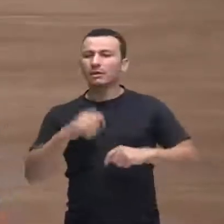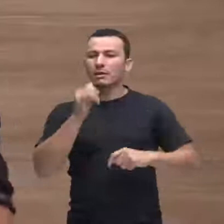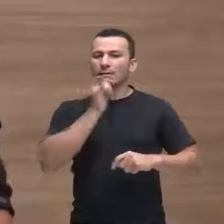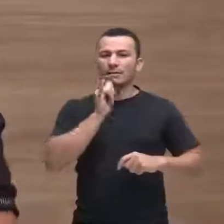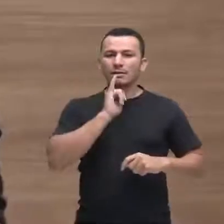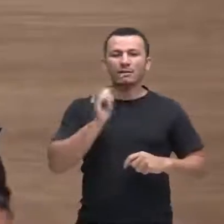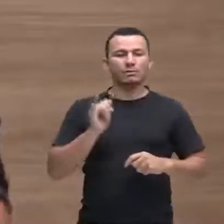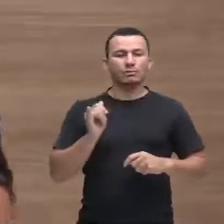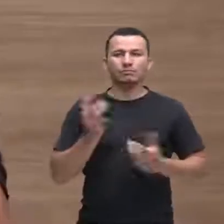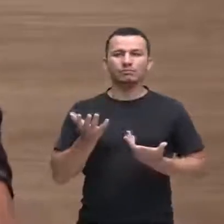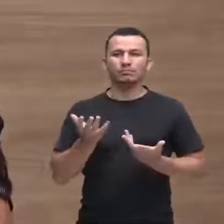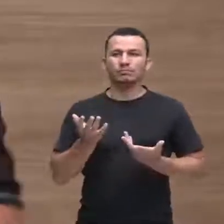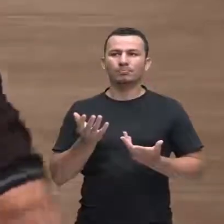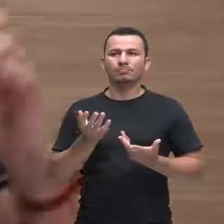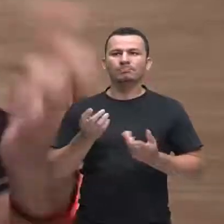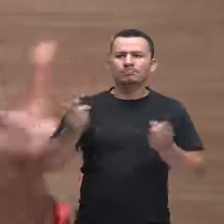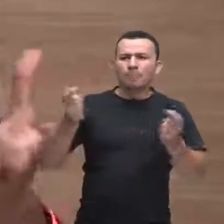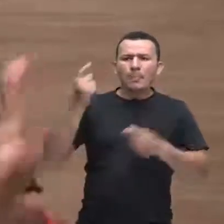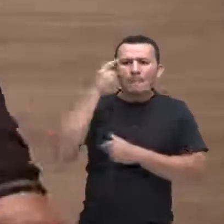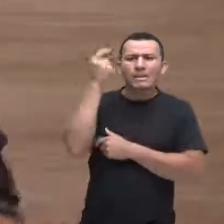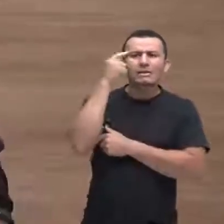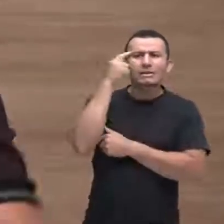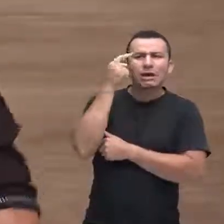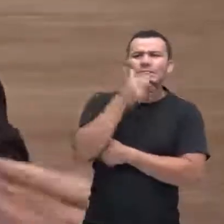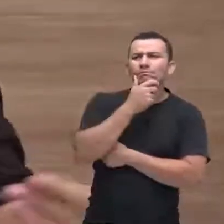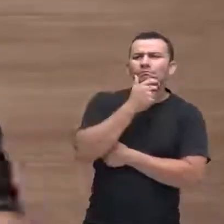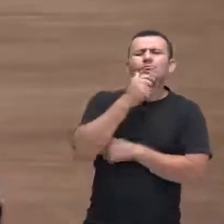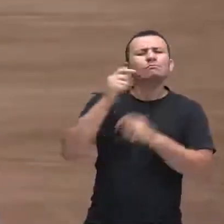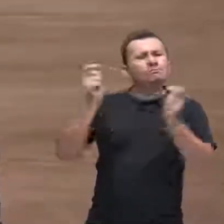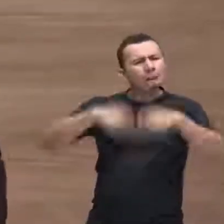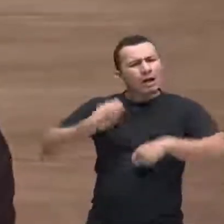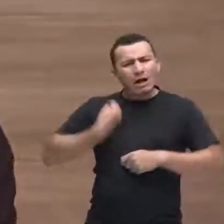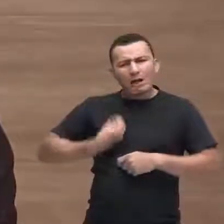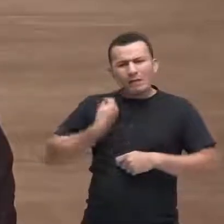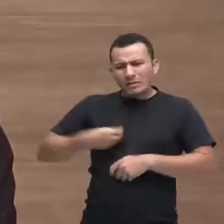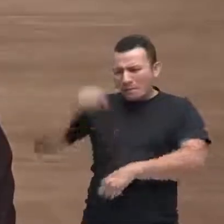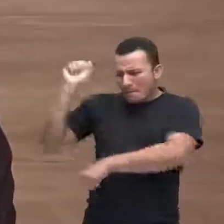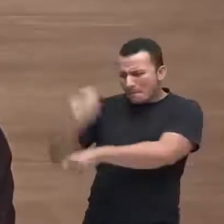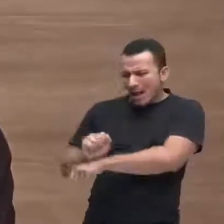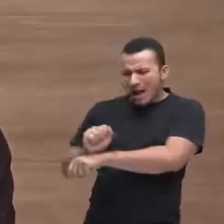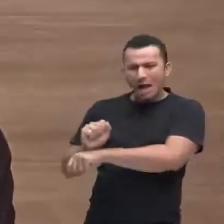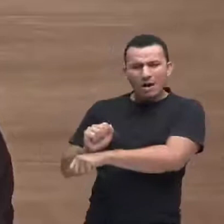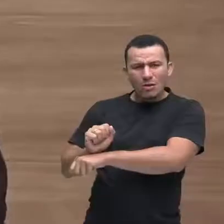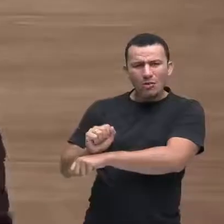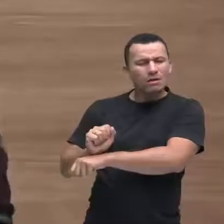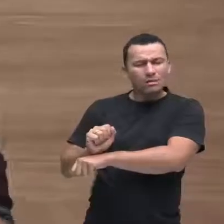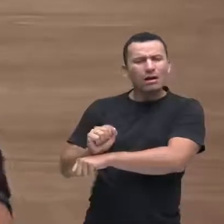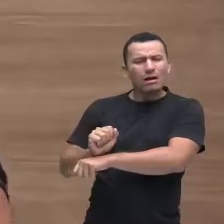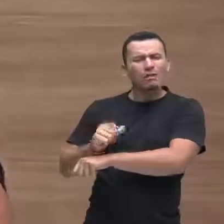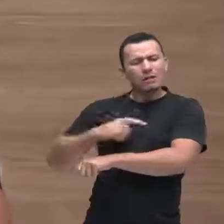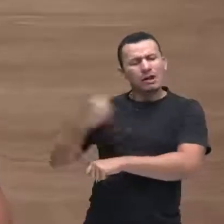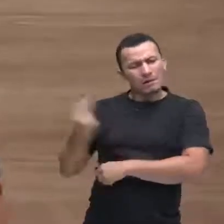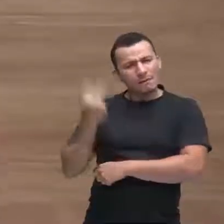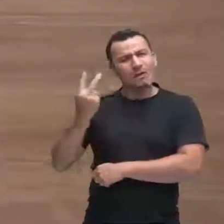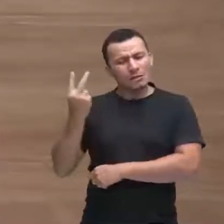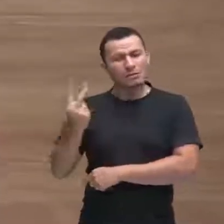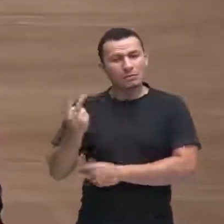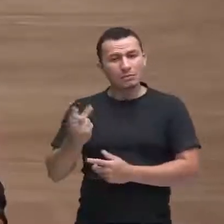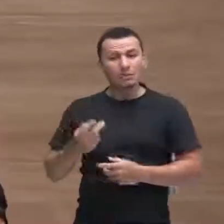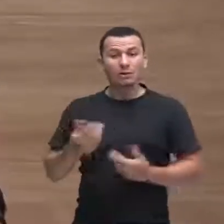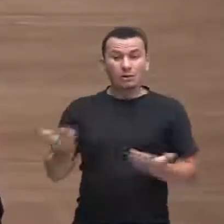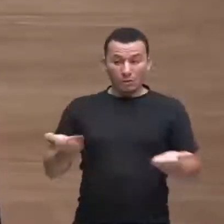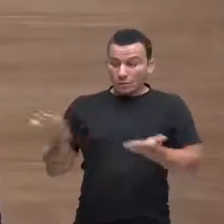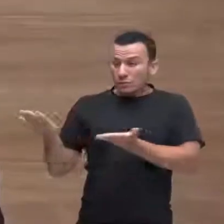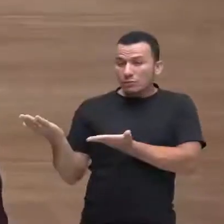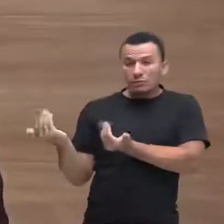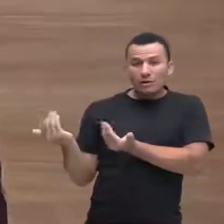adentrar pela possibilidade de pensar que a vida dele não tinha mais valor e esses e os adolescentes